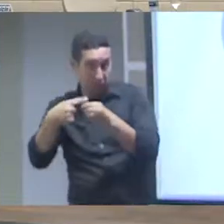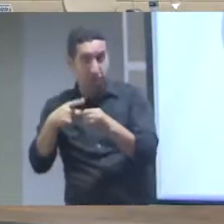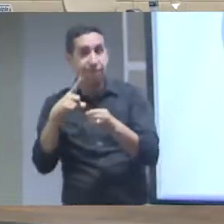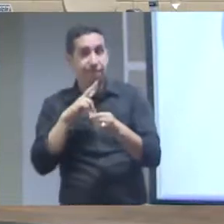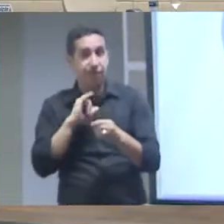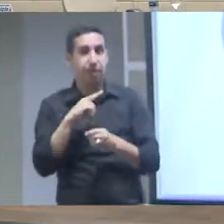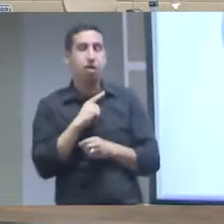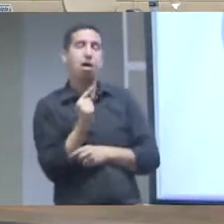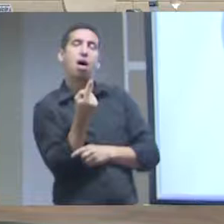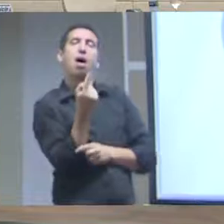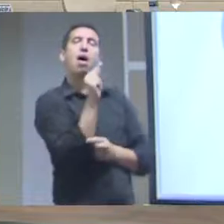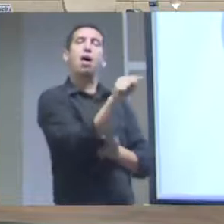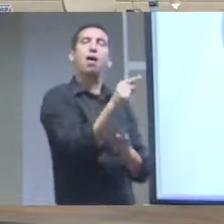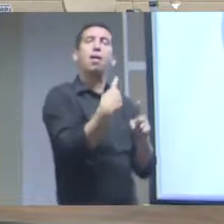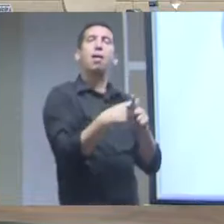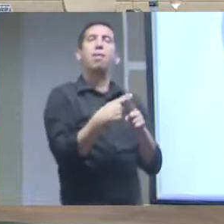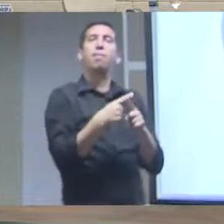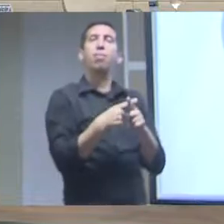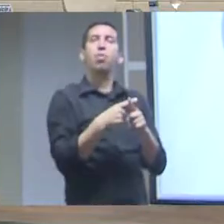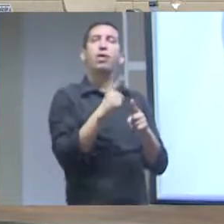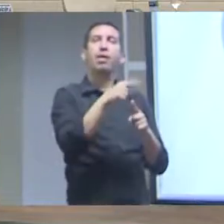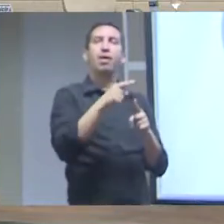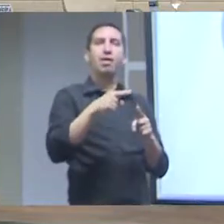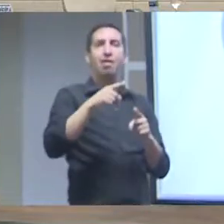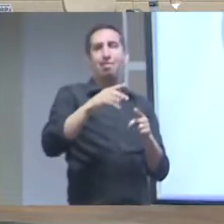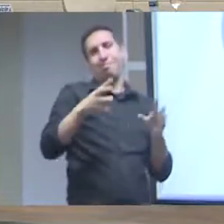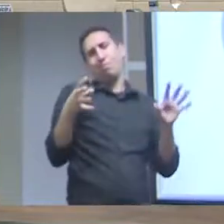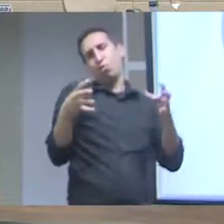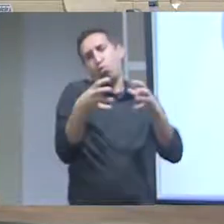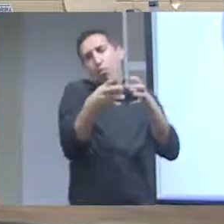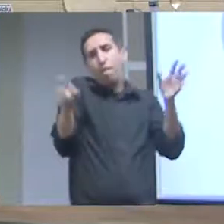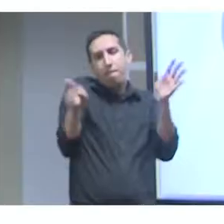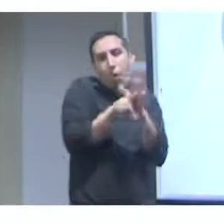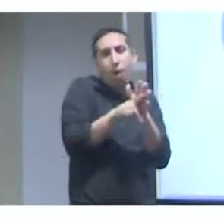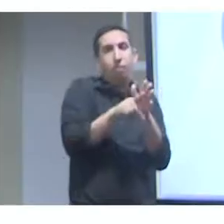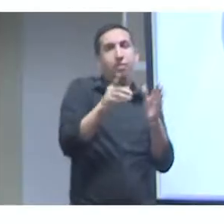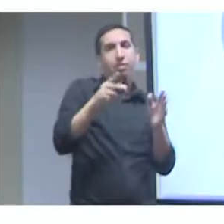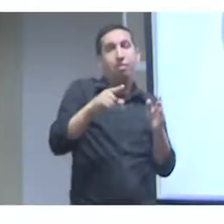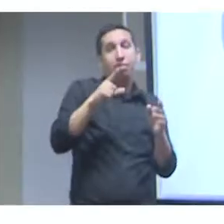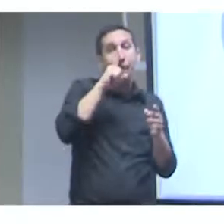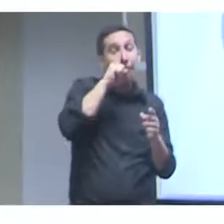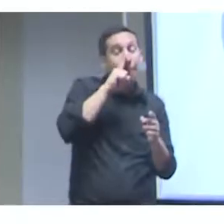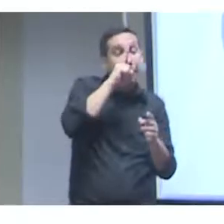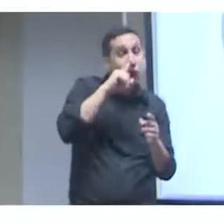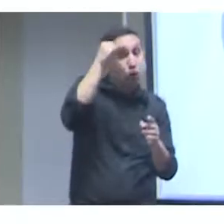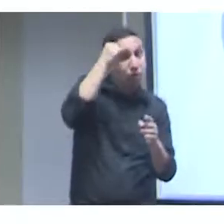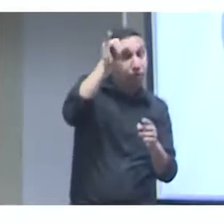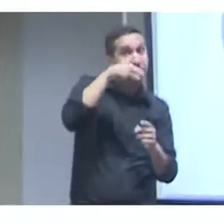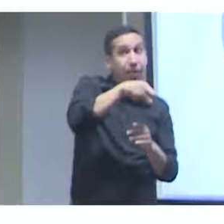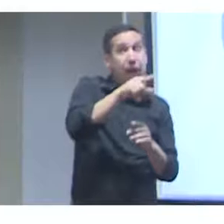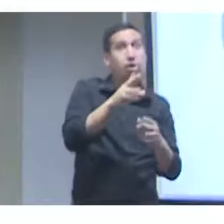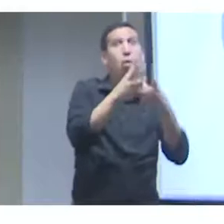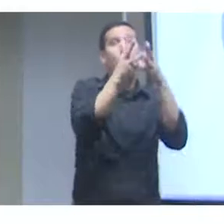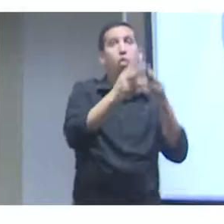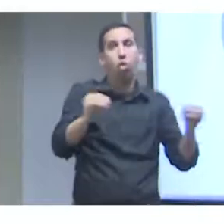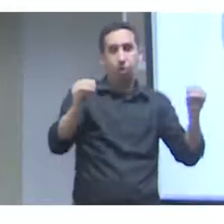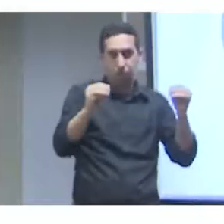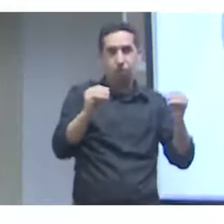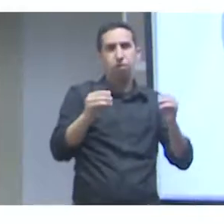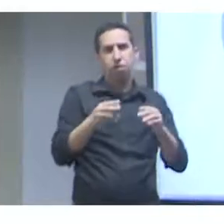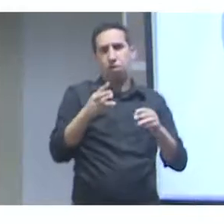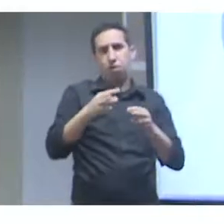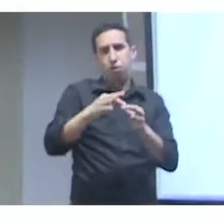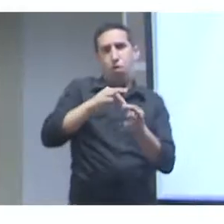não vou me alongar aqui nessa explicação porque o meu tempo está acabando qual é o problema dessa indexação é que essa